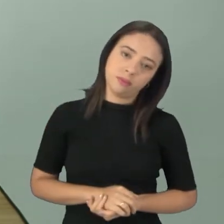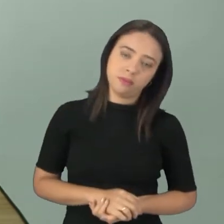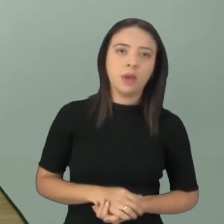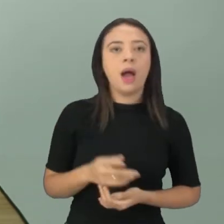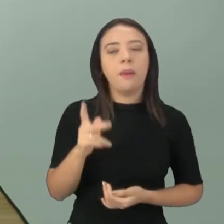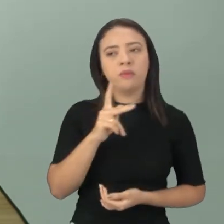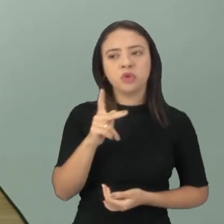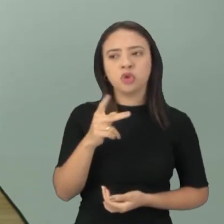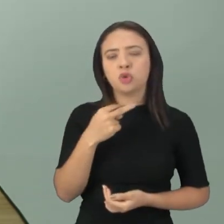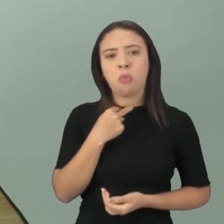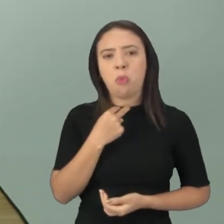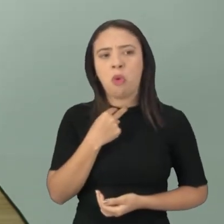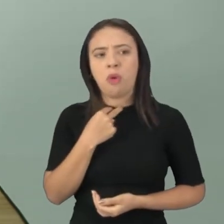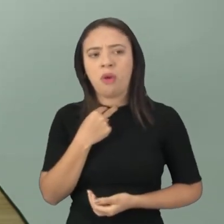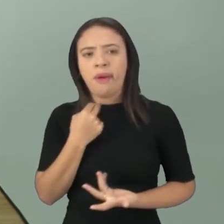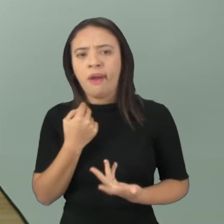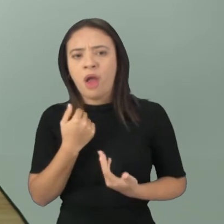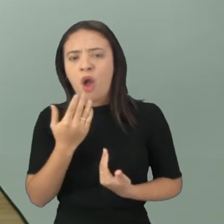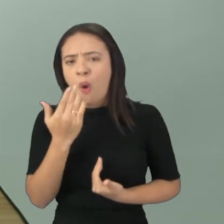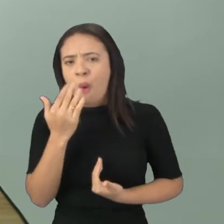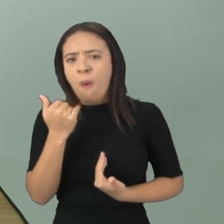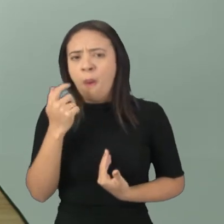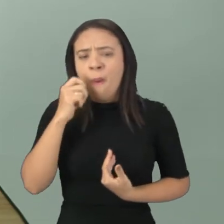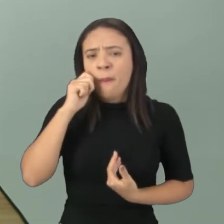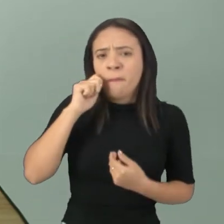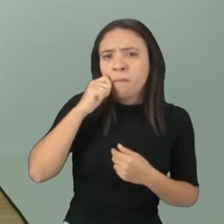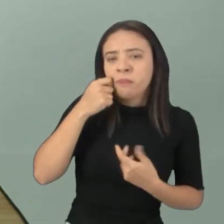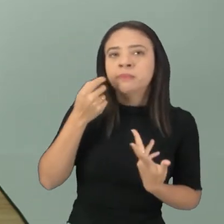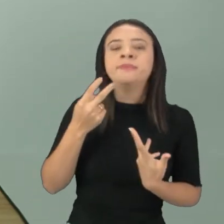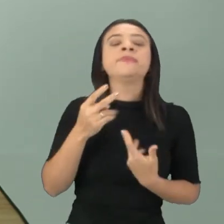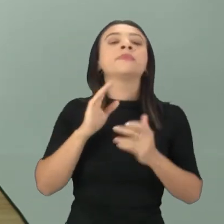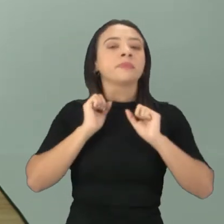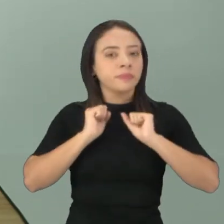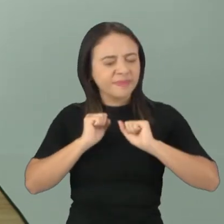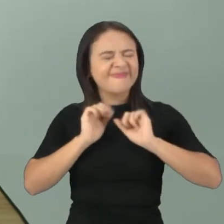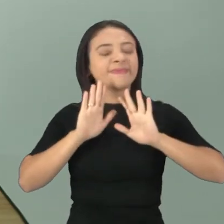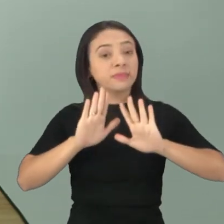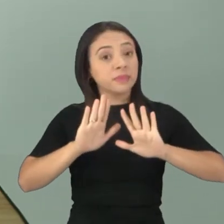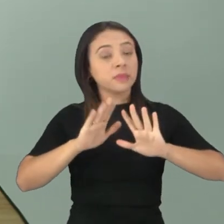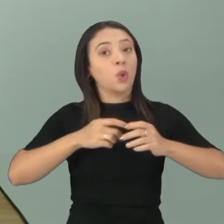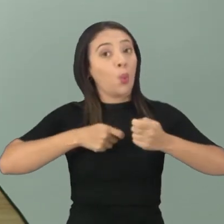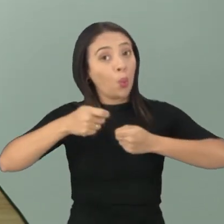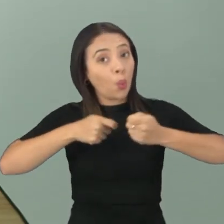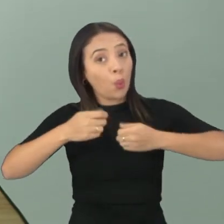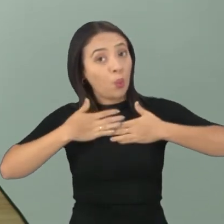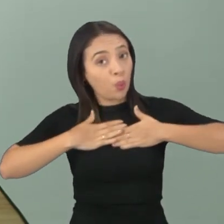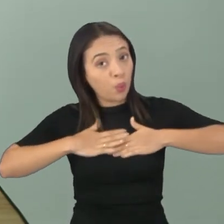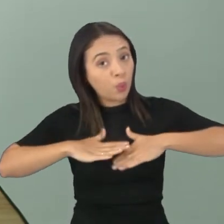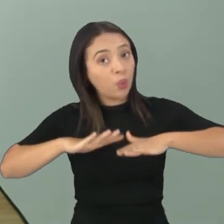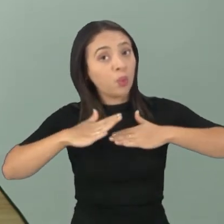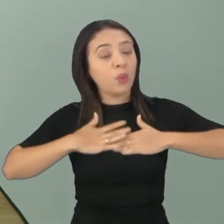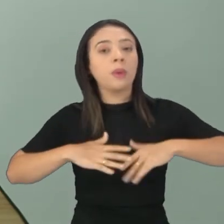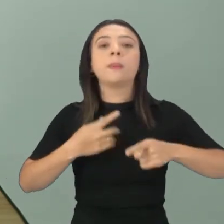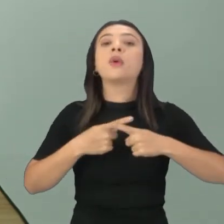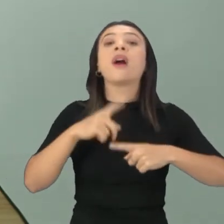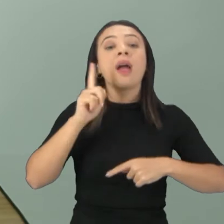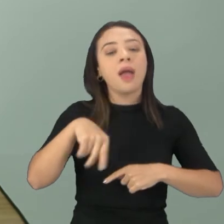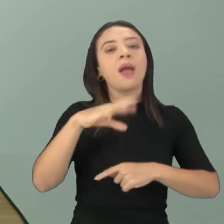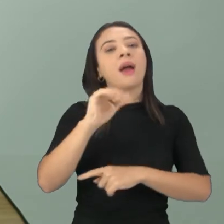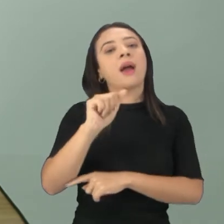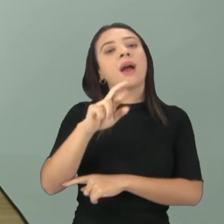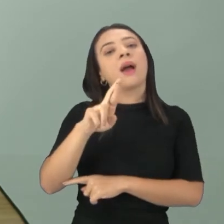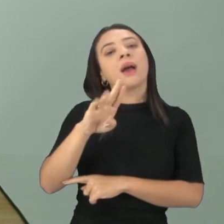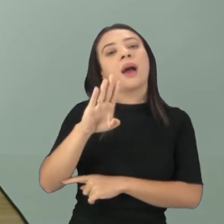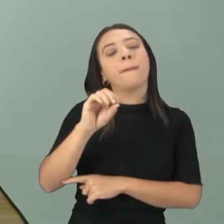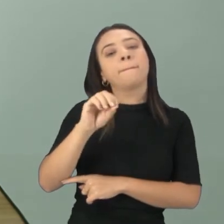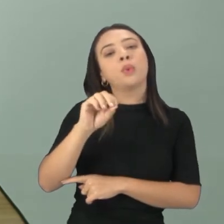Ah, professor, eu não posso mais comer? Pode, mas tem que comer pouco, em pequenas quantidades. Porque, como eles possuem o carboidrato,